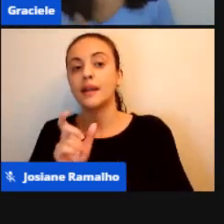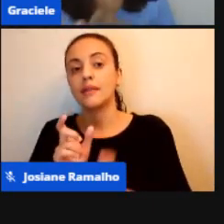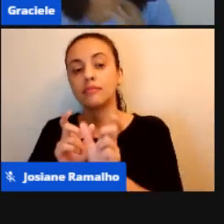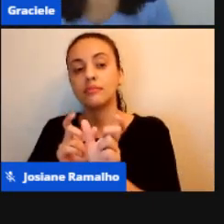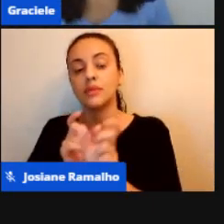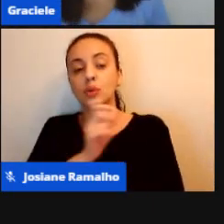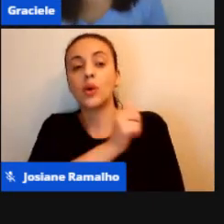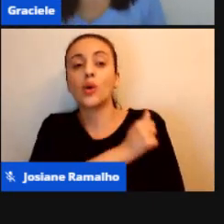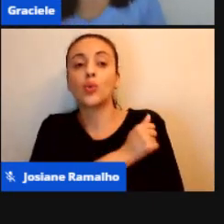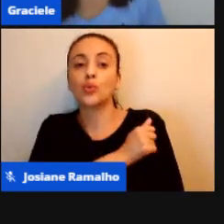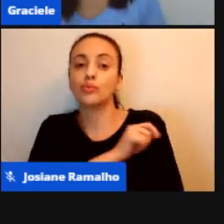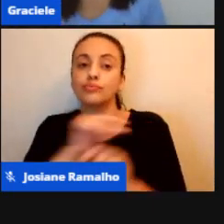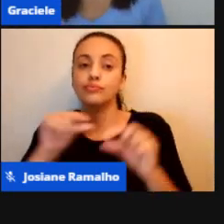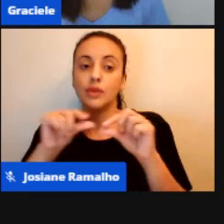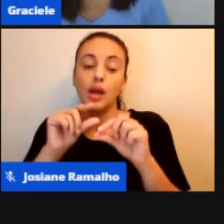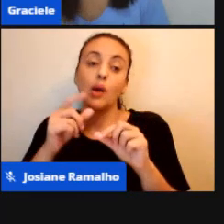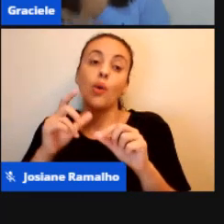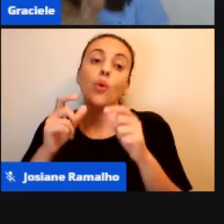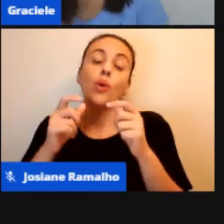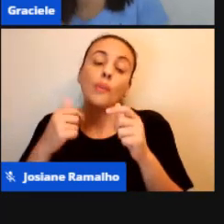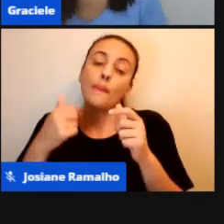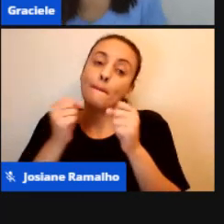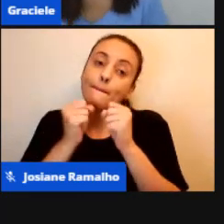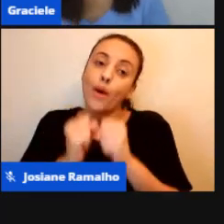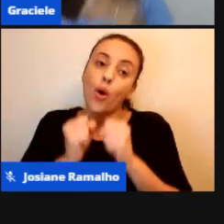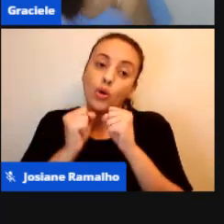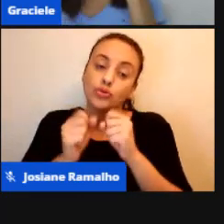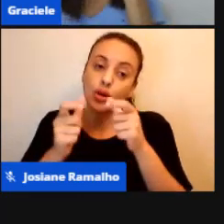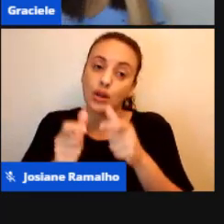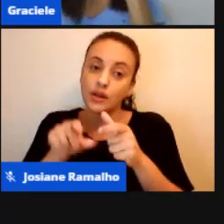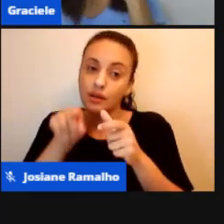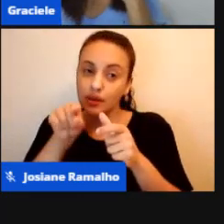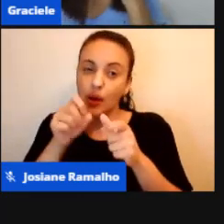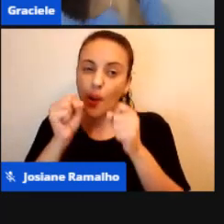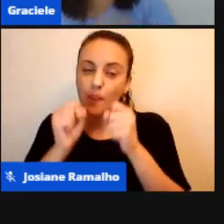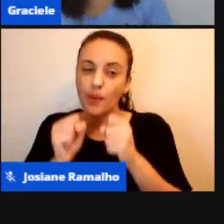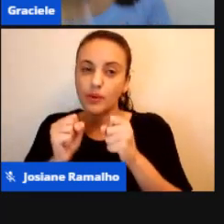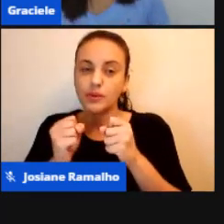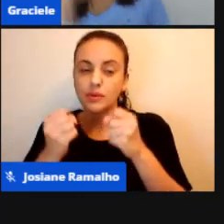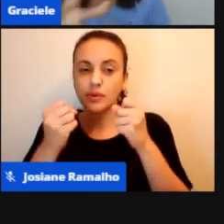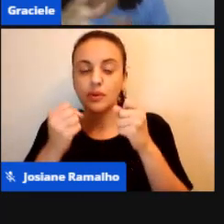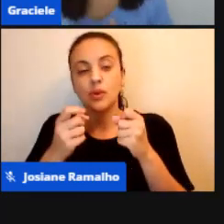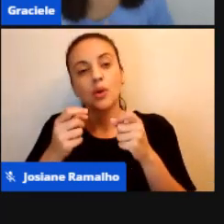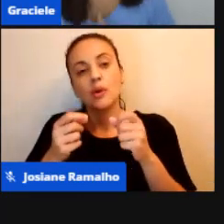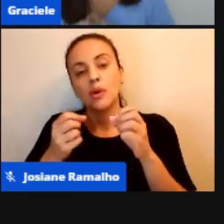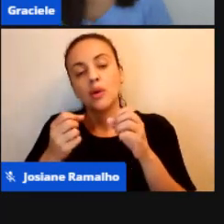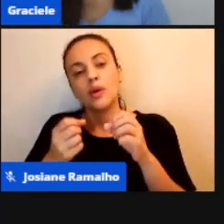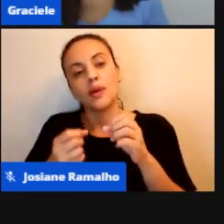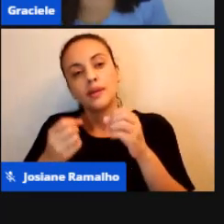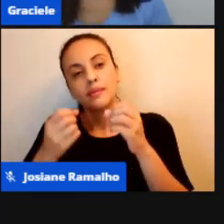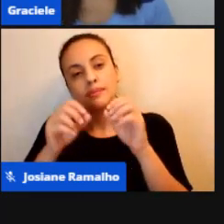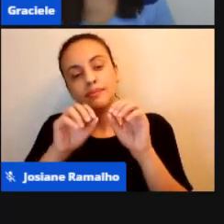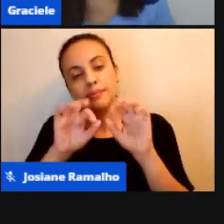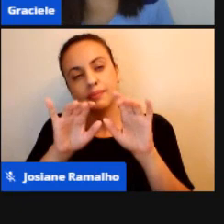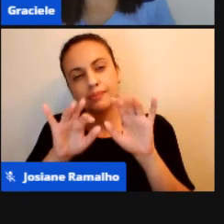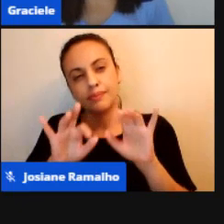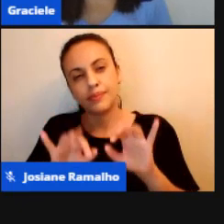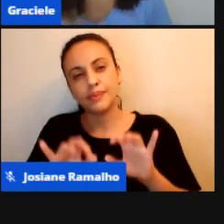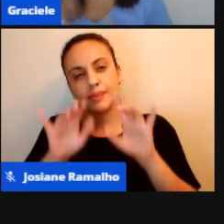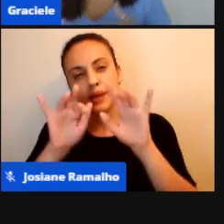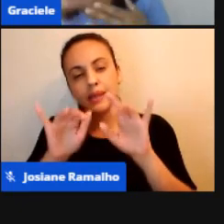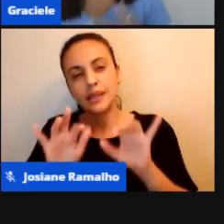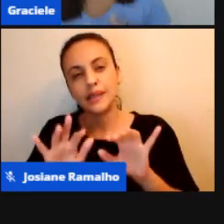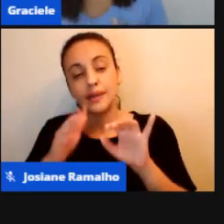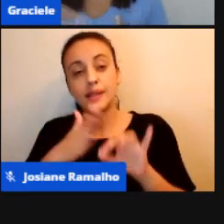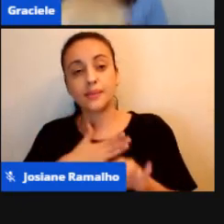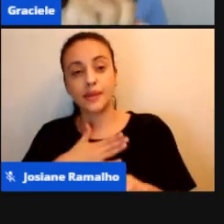minhas ressalvas e as minhas anotações, aquilo que eu percebi nas correções. Ali eu estou falando de correção de caderno,